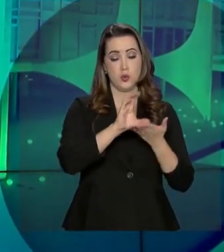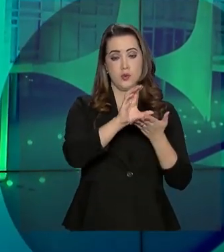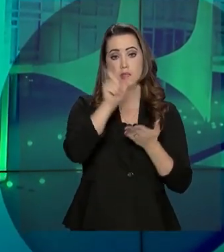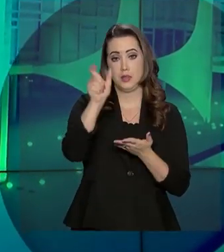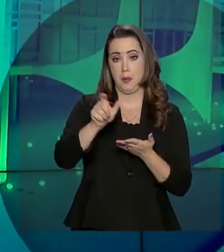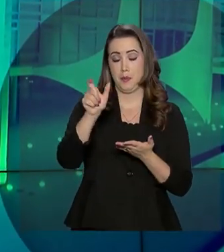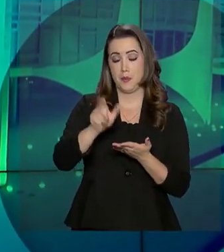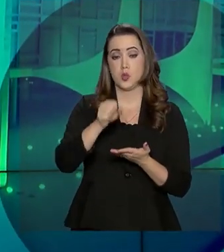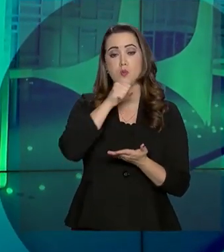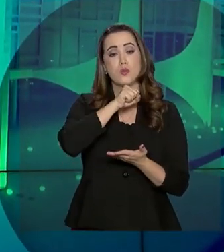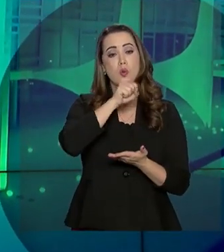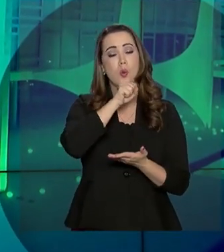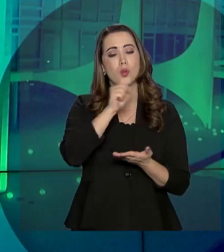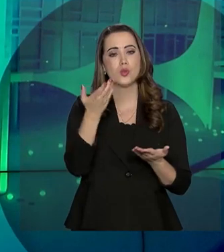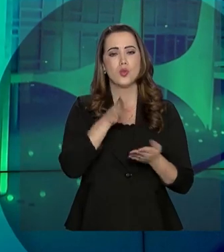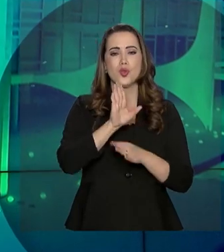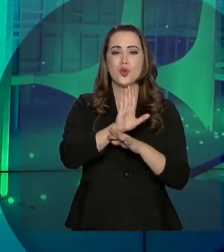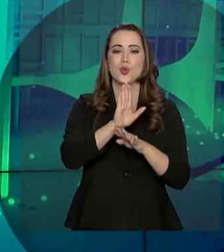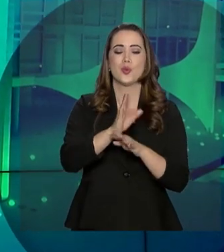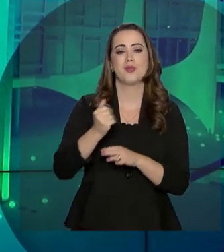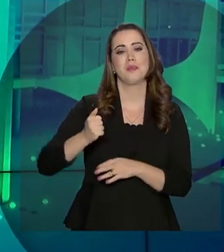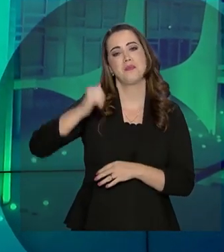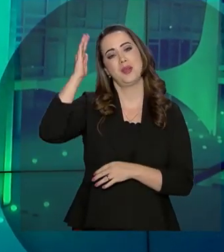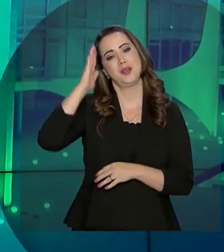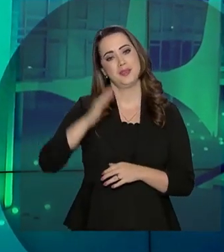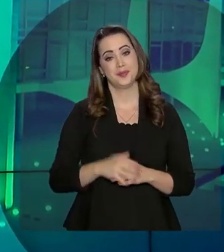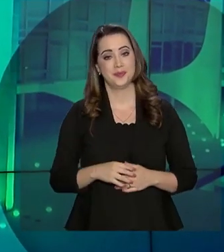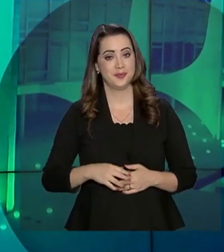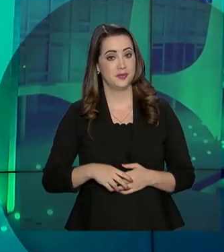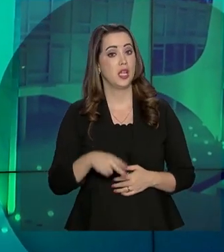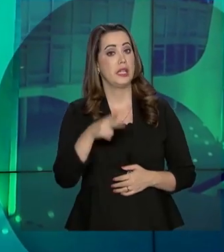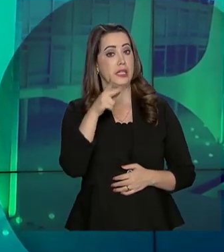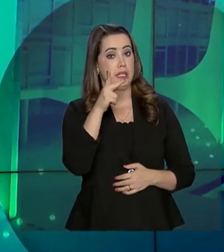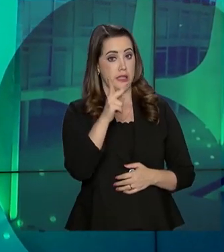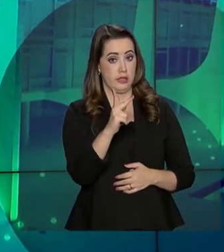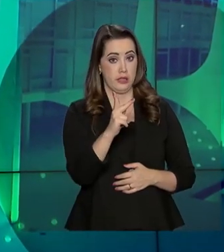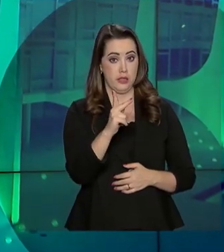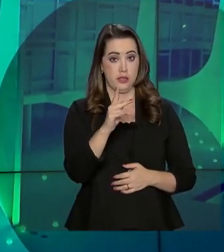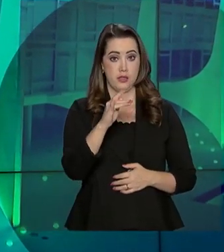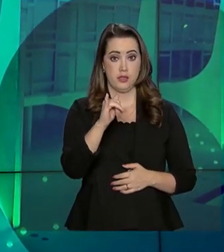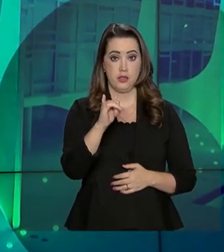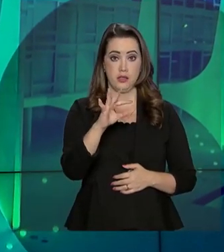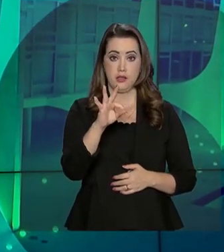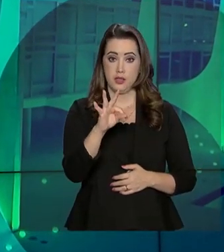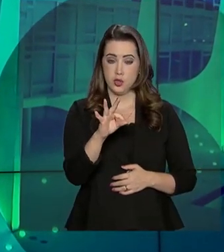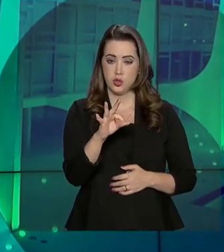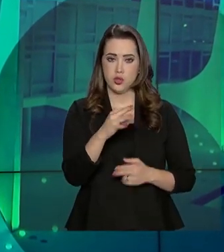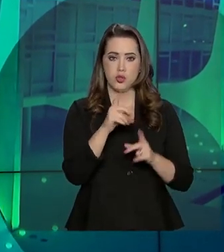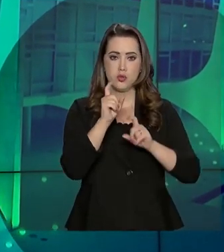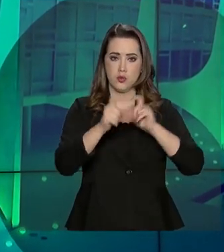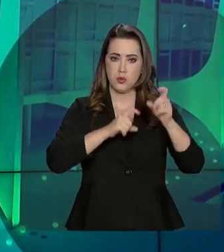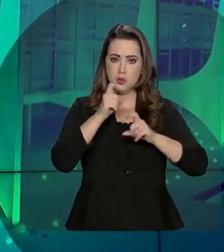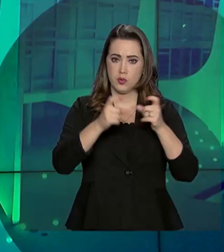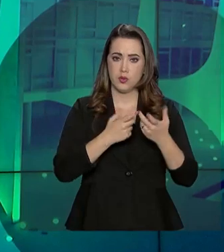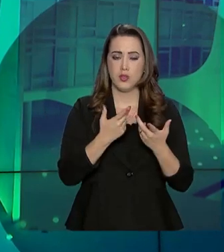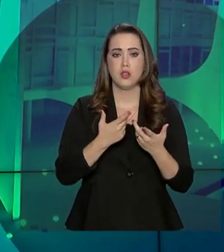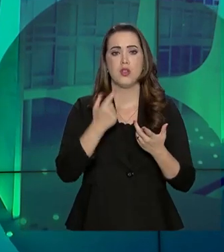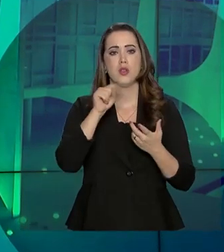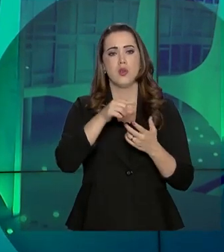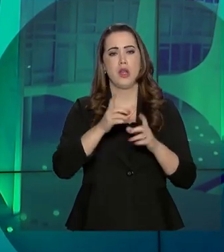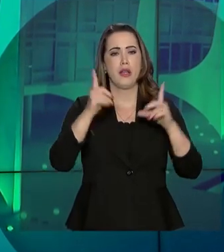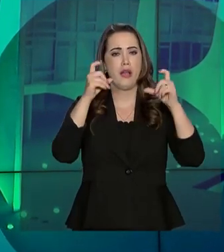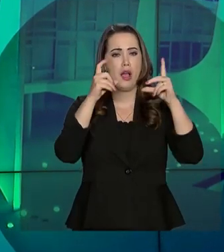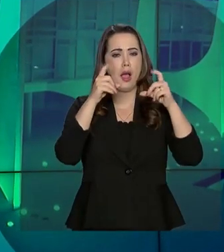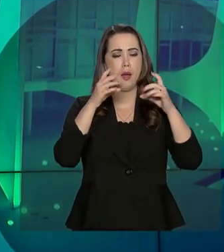idosa receberam hoje um reforço para o trabalho. Kits com computadores, câmeras, impressora, bebedouro e um